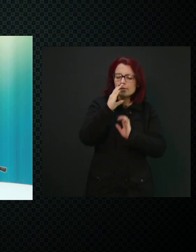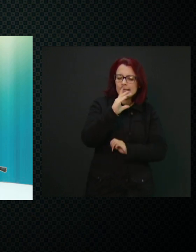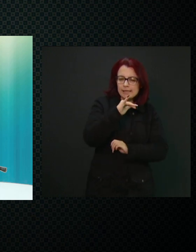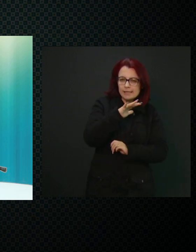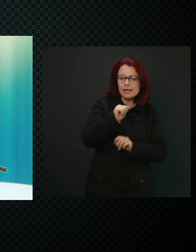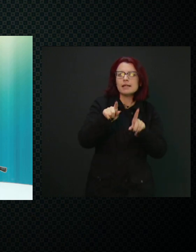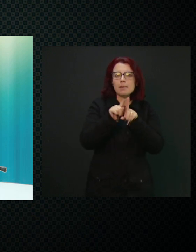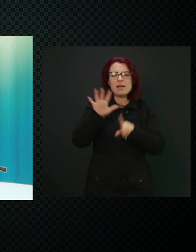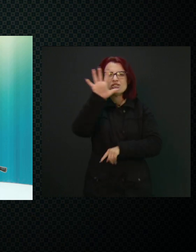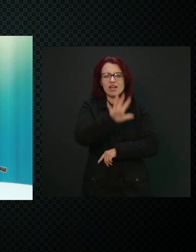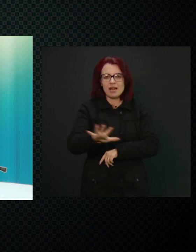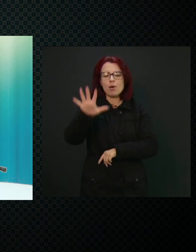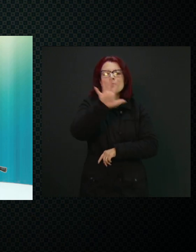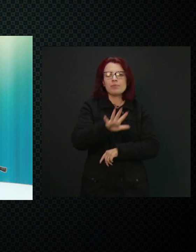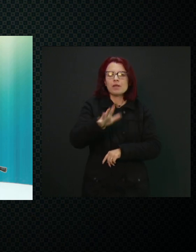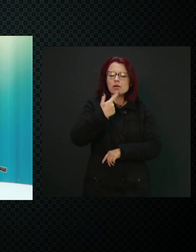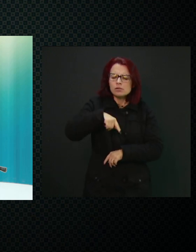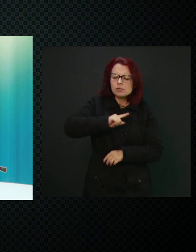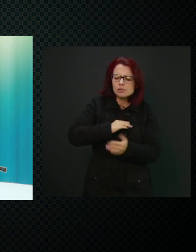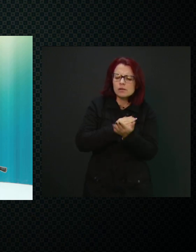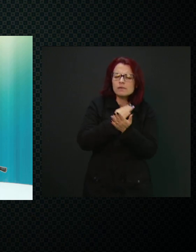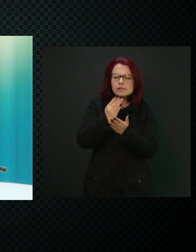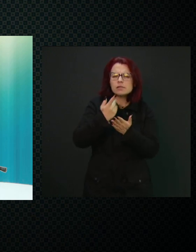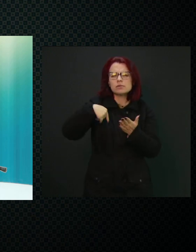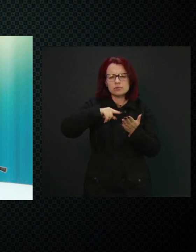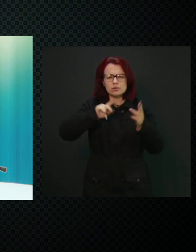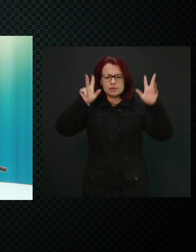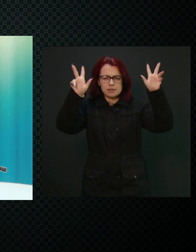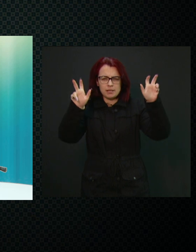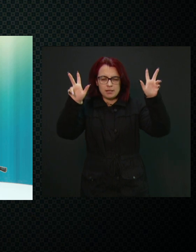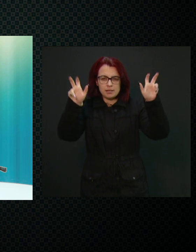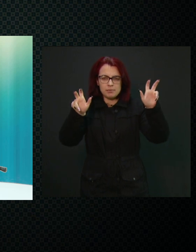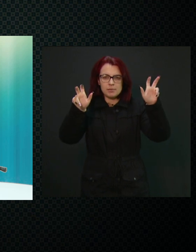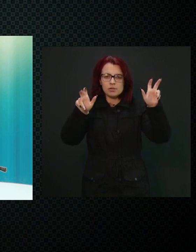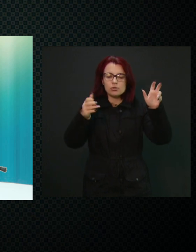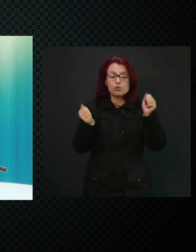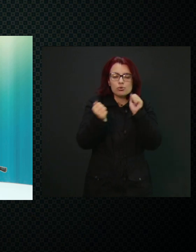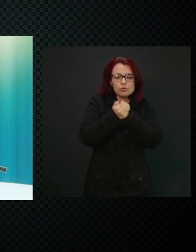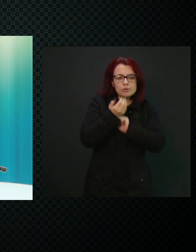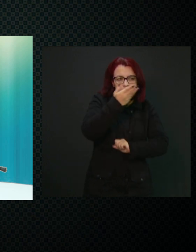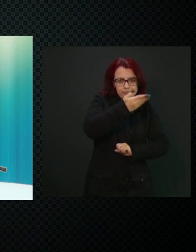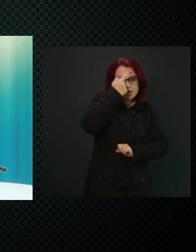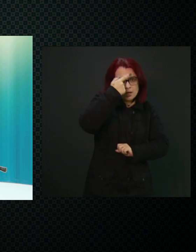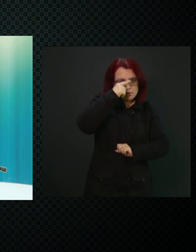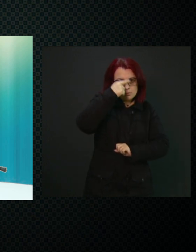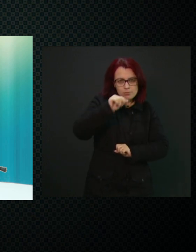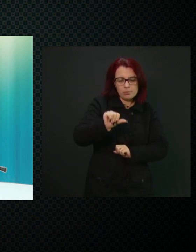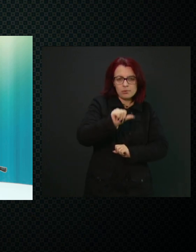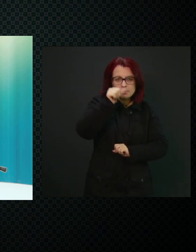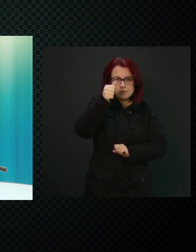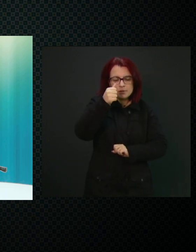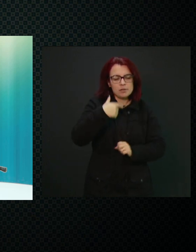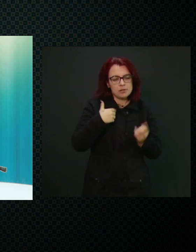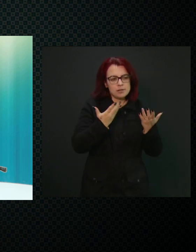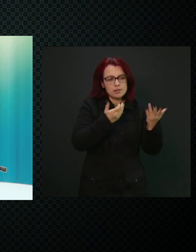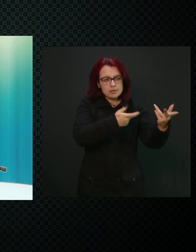começar conversando, né, sobre a nossa temática com a professora Carolina. Então, chama a professora